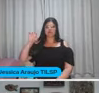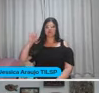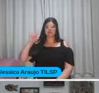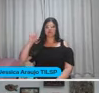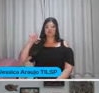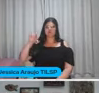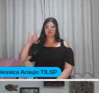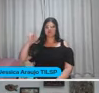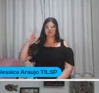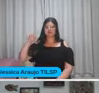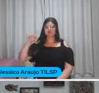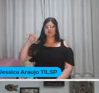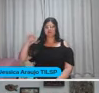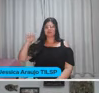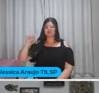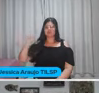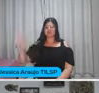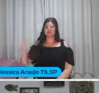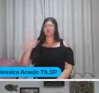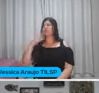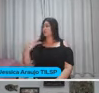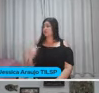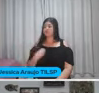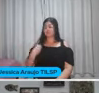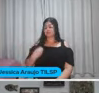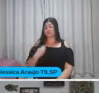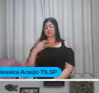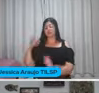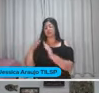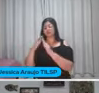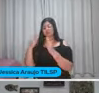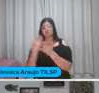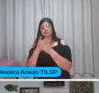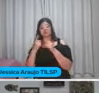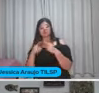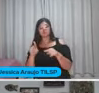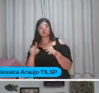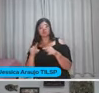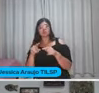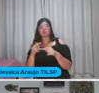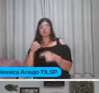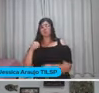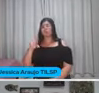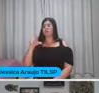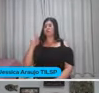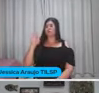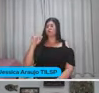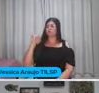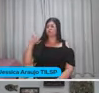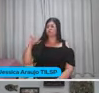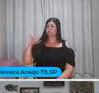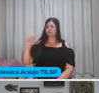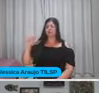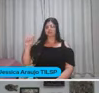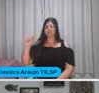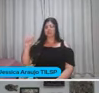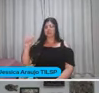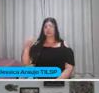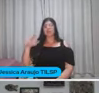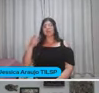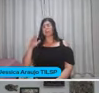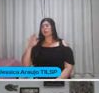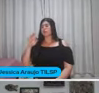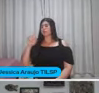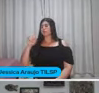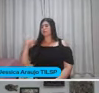Transdisciplinar Na vida Toda gente na escola Tem o desafio De sair do multi Para o inter Mas